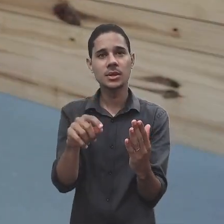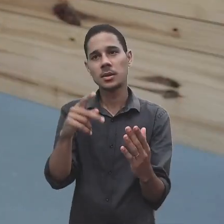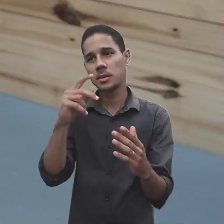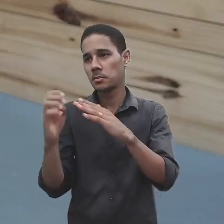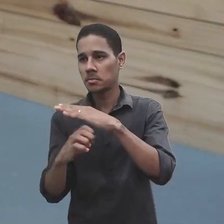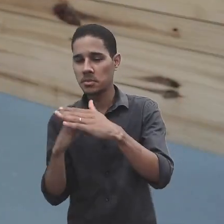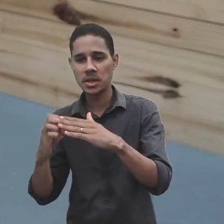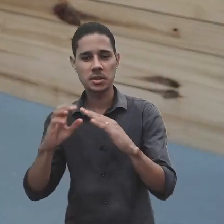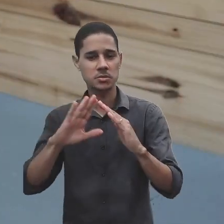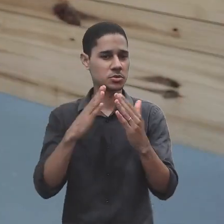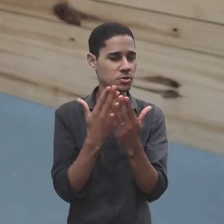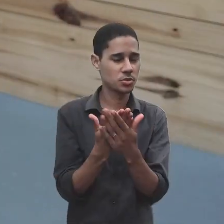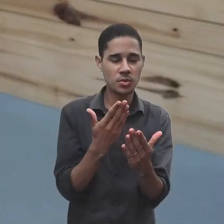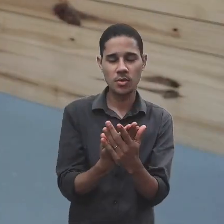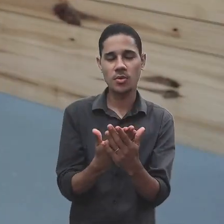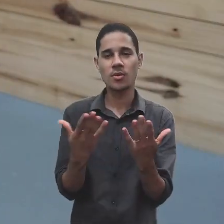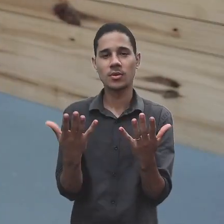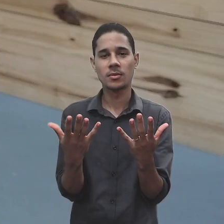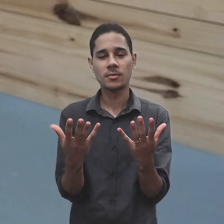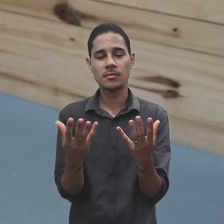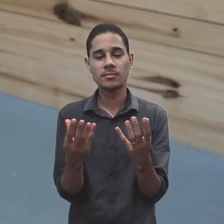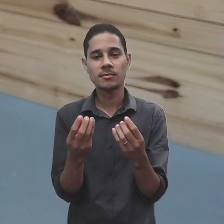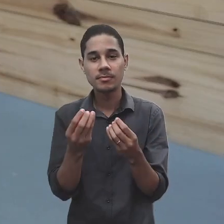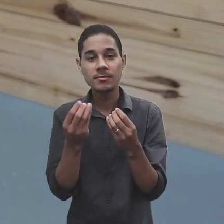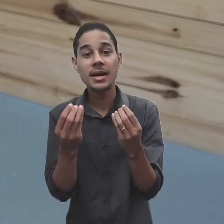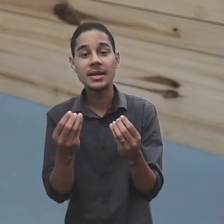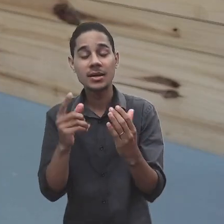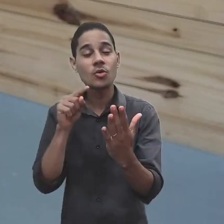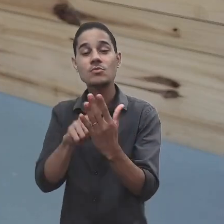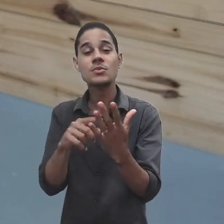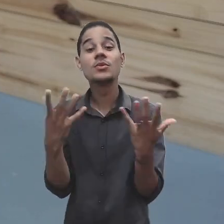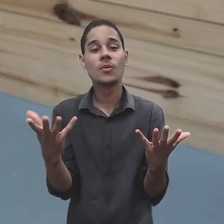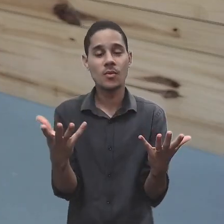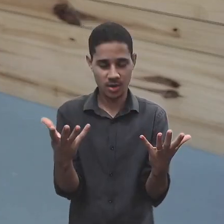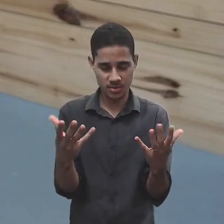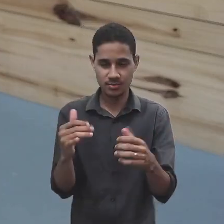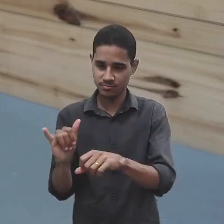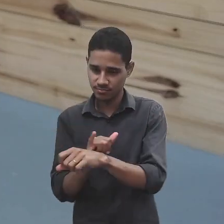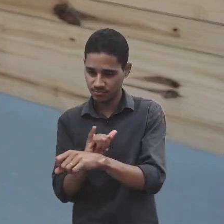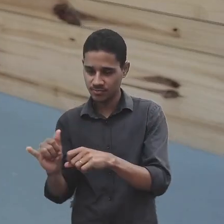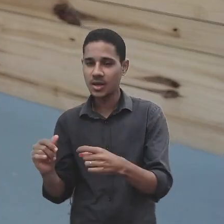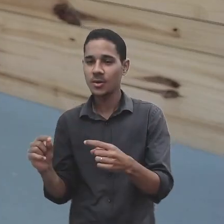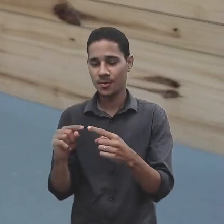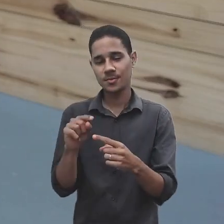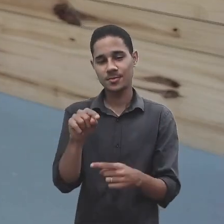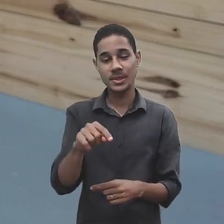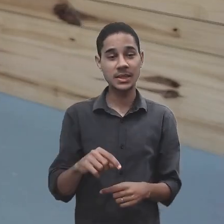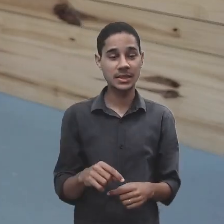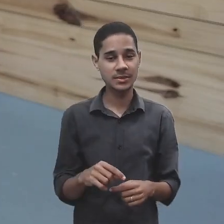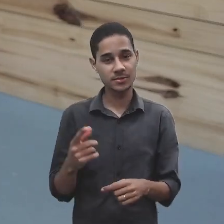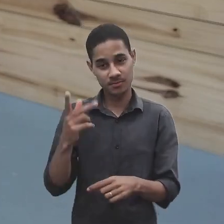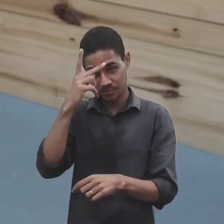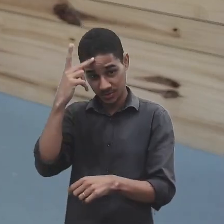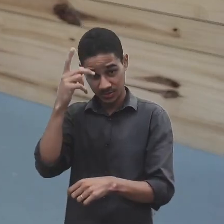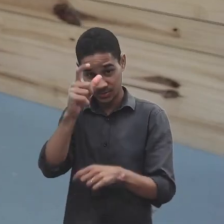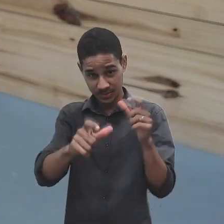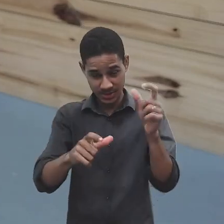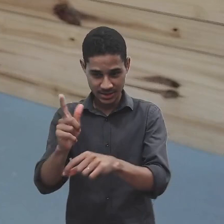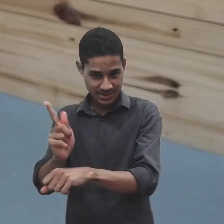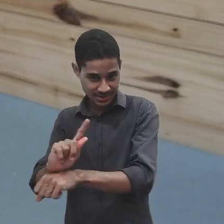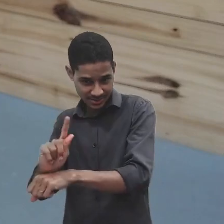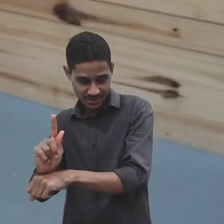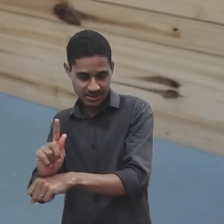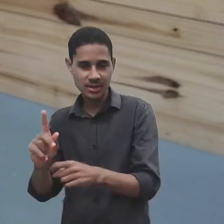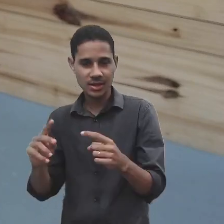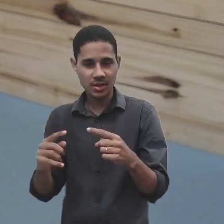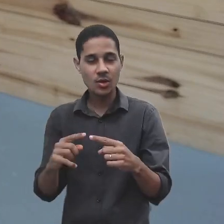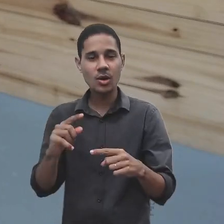tem para realizar ali naquele local. Então gerir pessoas é você ter o conhecimento de